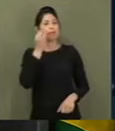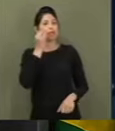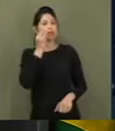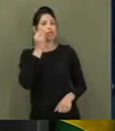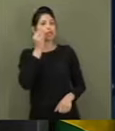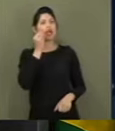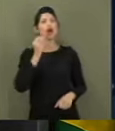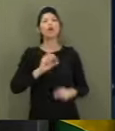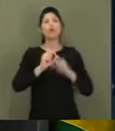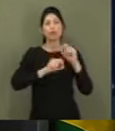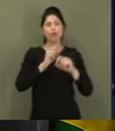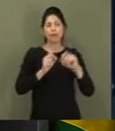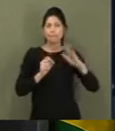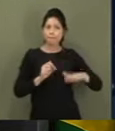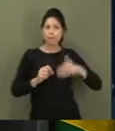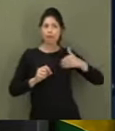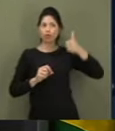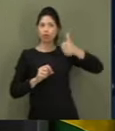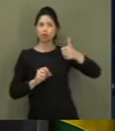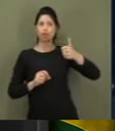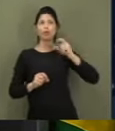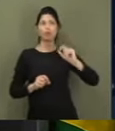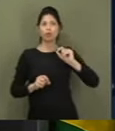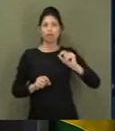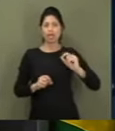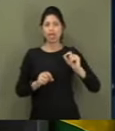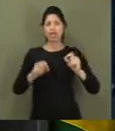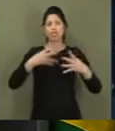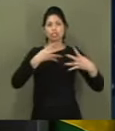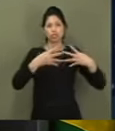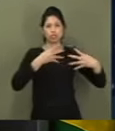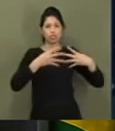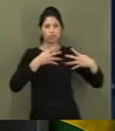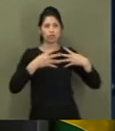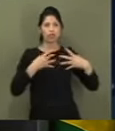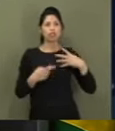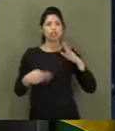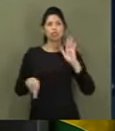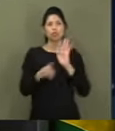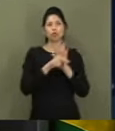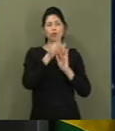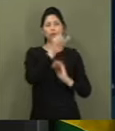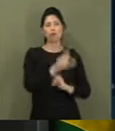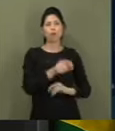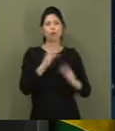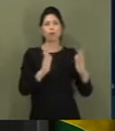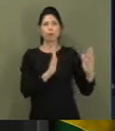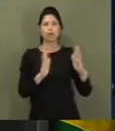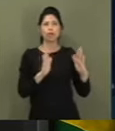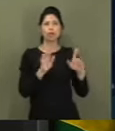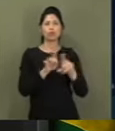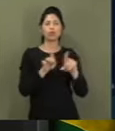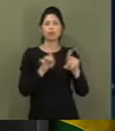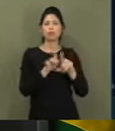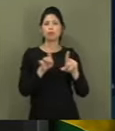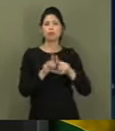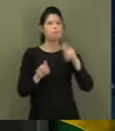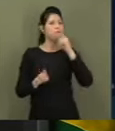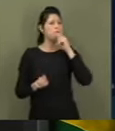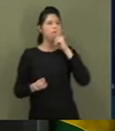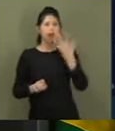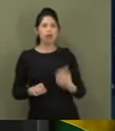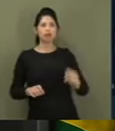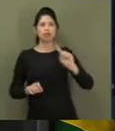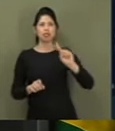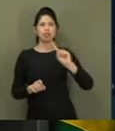o já elevado nível de transparência de sua gestão e jamais ceder a